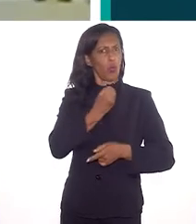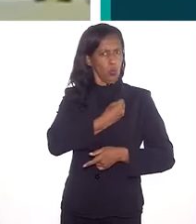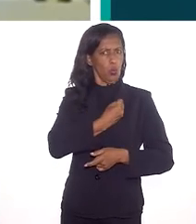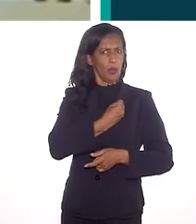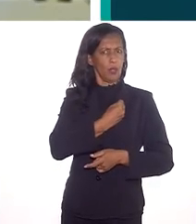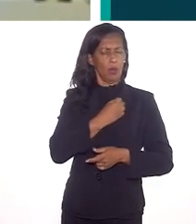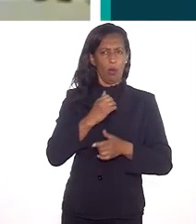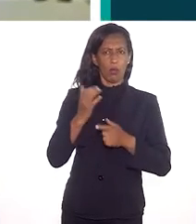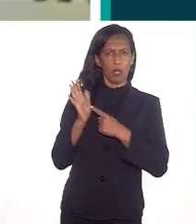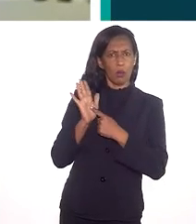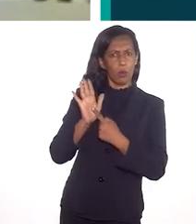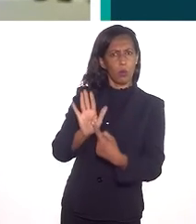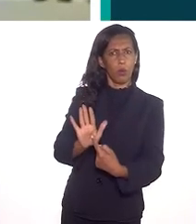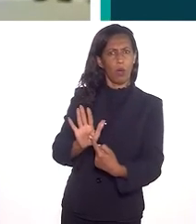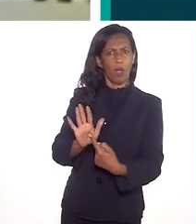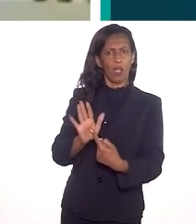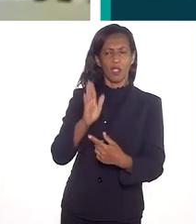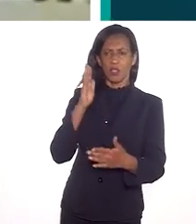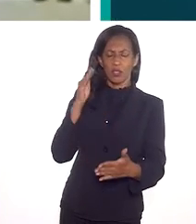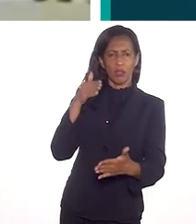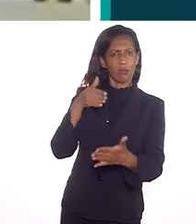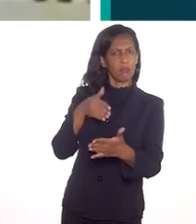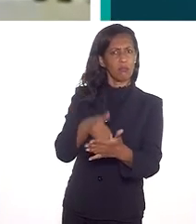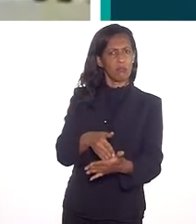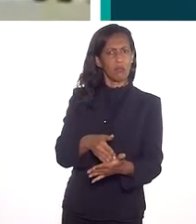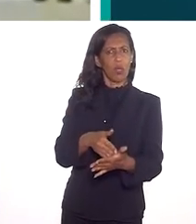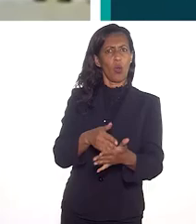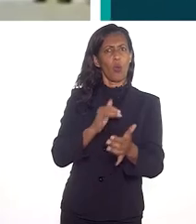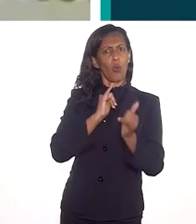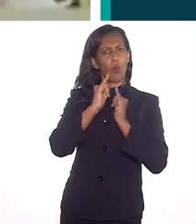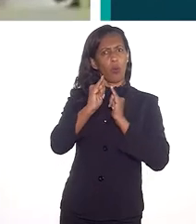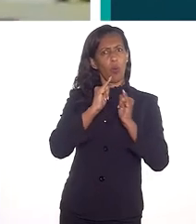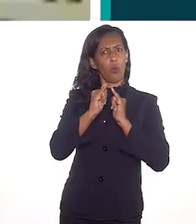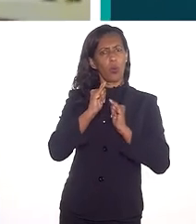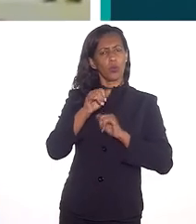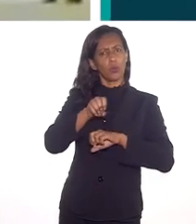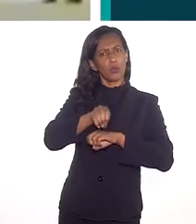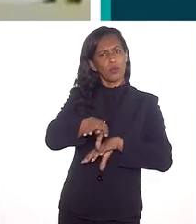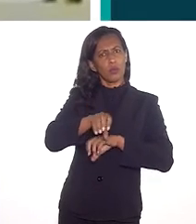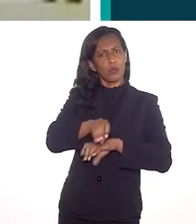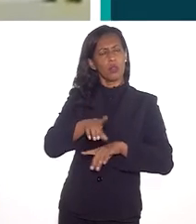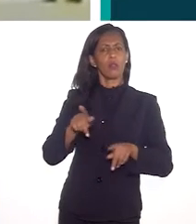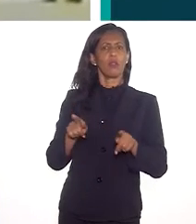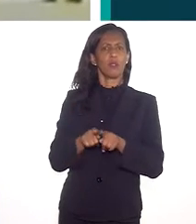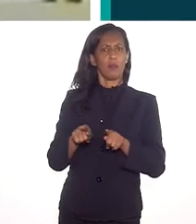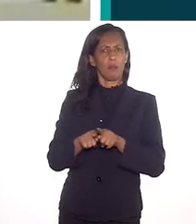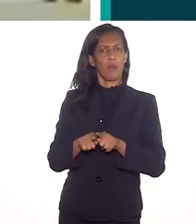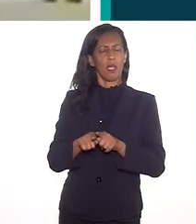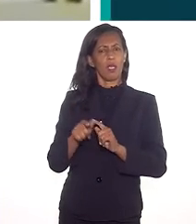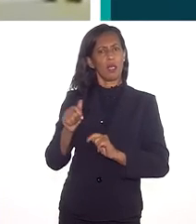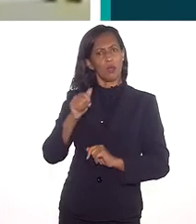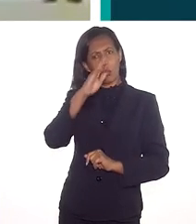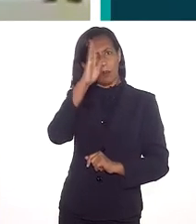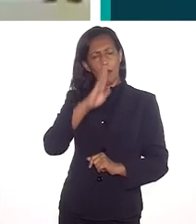porque os dados que o João nos apresenta, eles estão diretamente relacionados com os dados sobre educação no Brasil também.